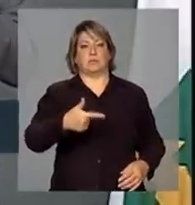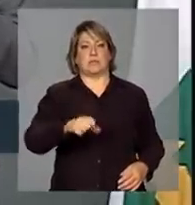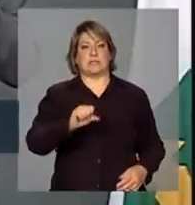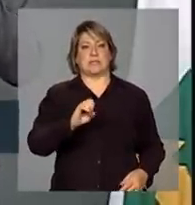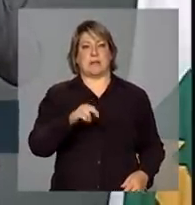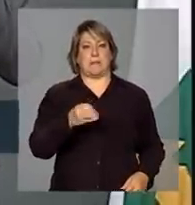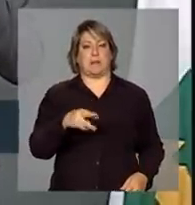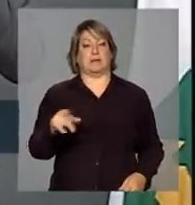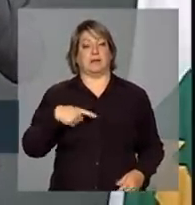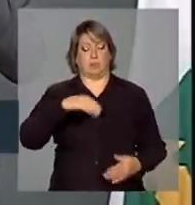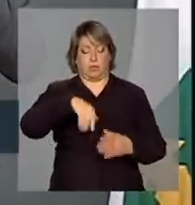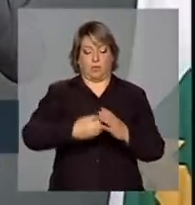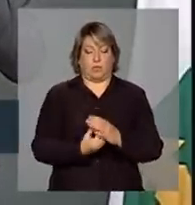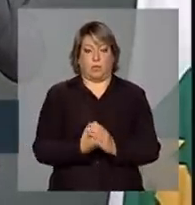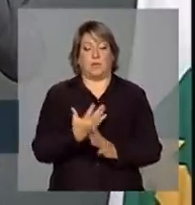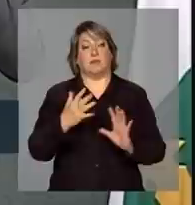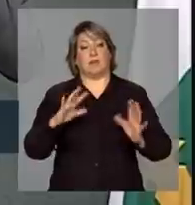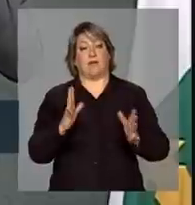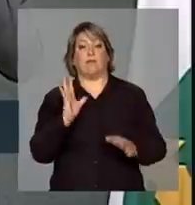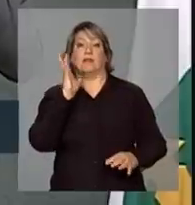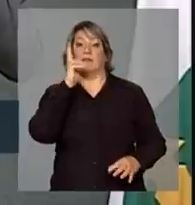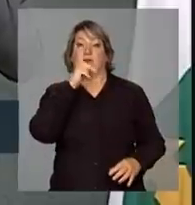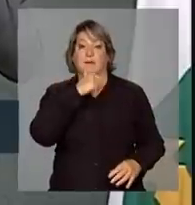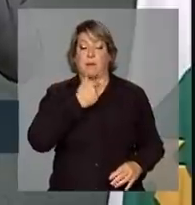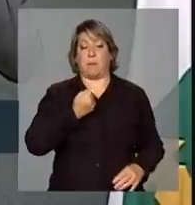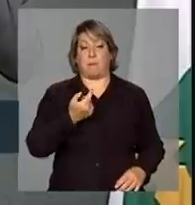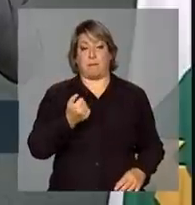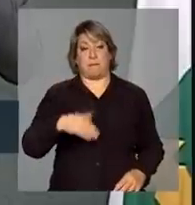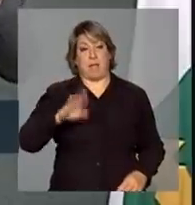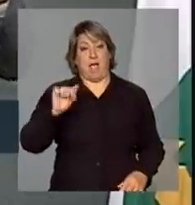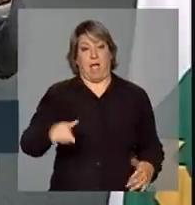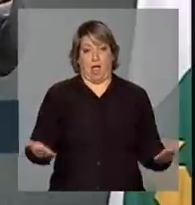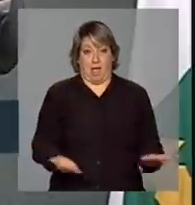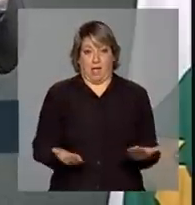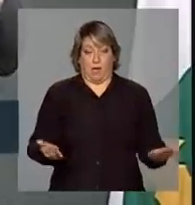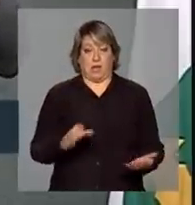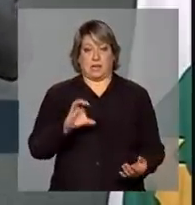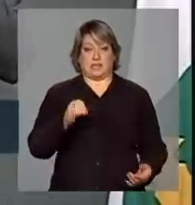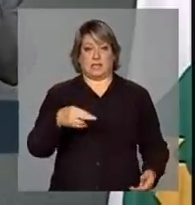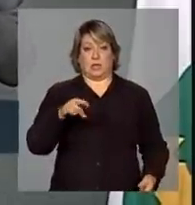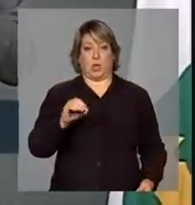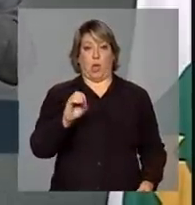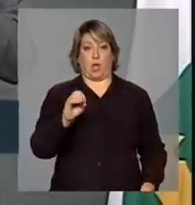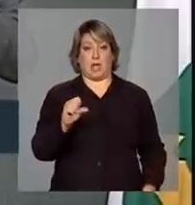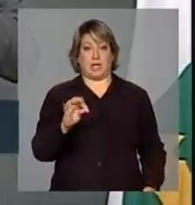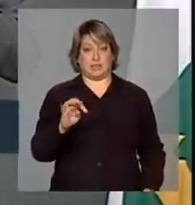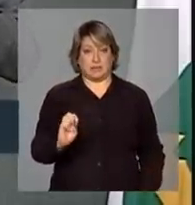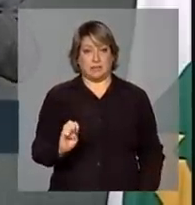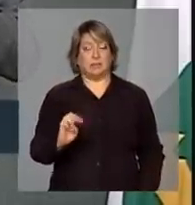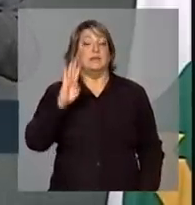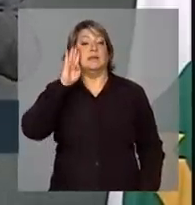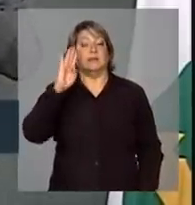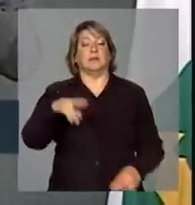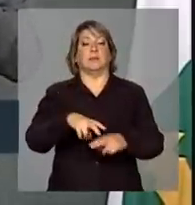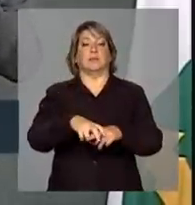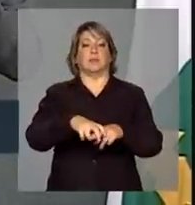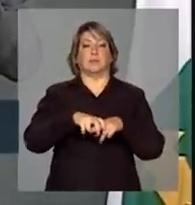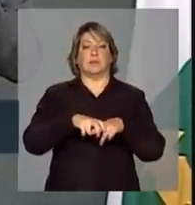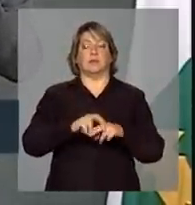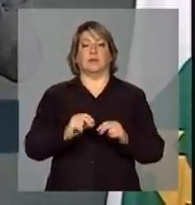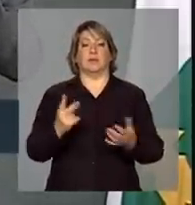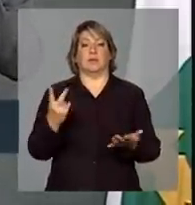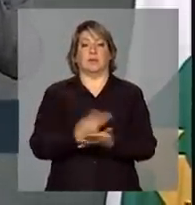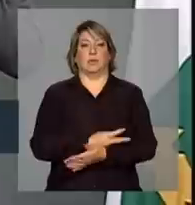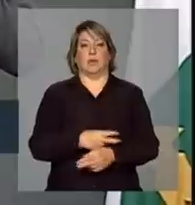plantio deve retardar um pouco mais agora no Centro-Oeste, em função, inclusive, de uma incidência